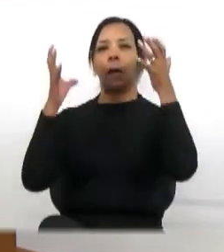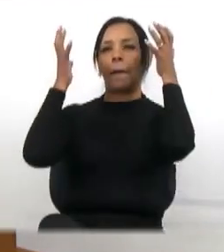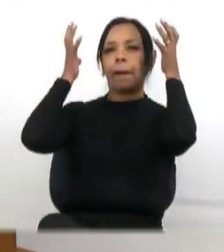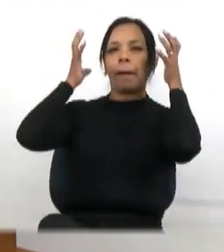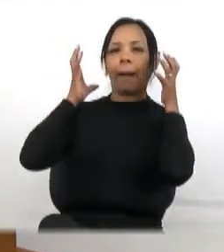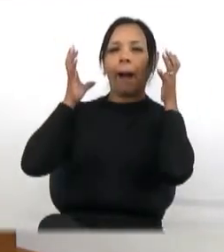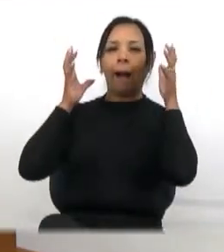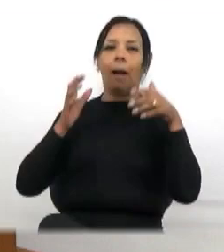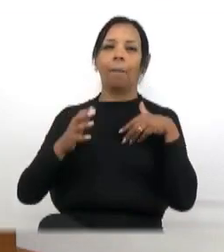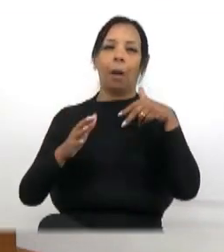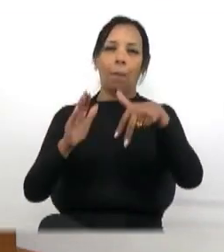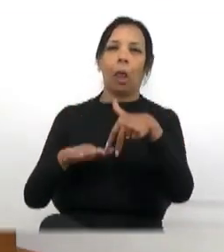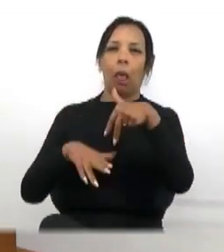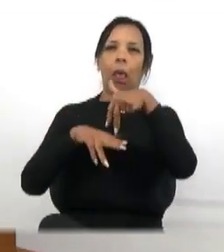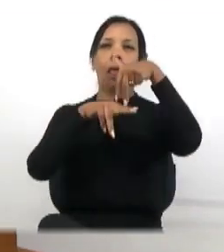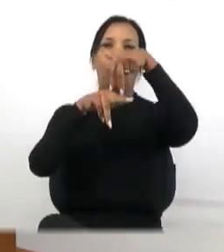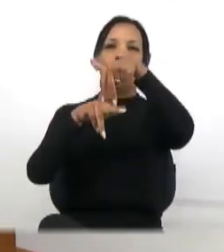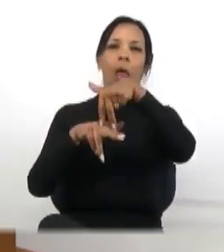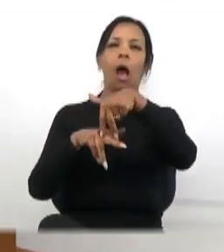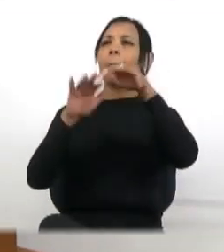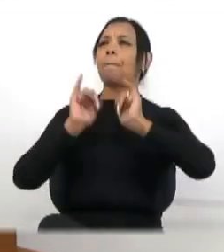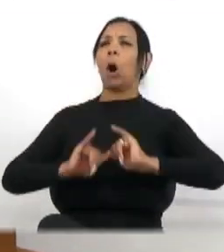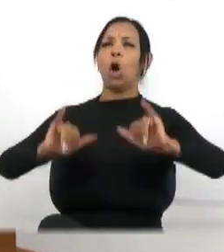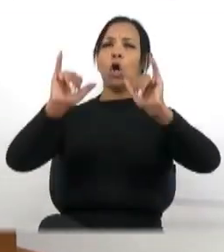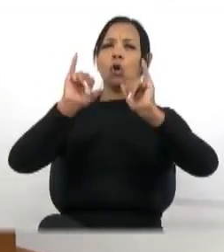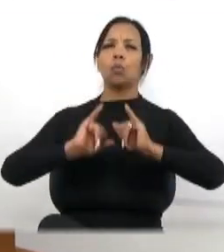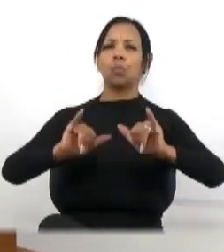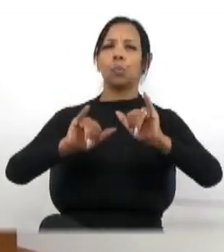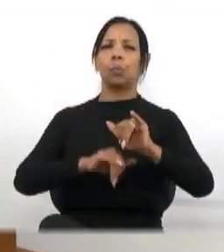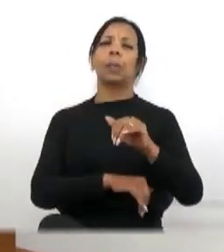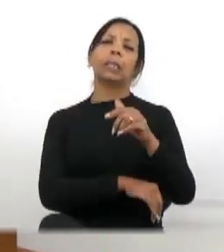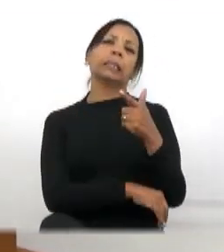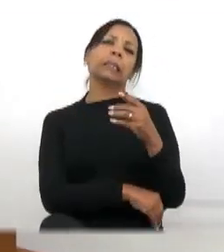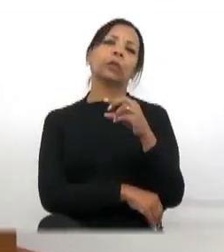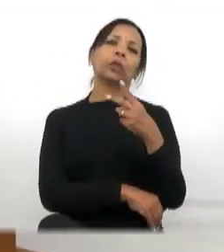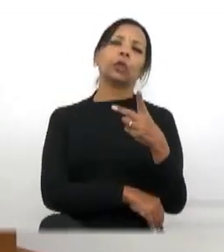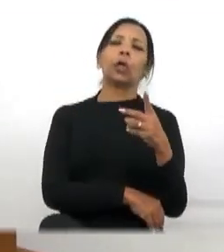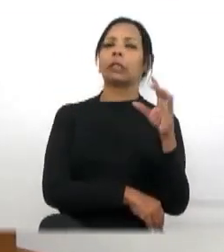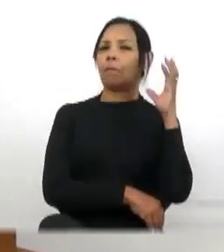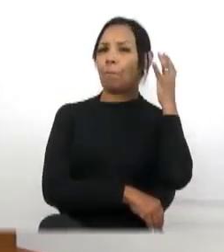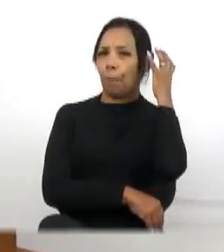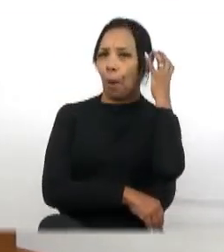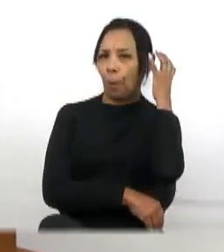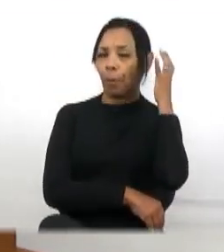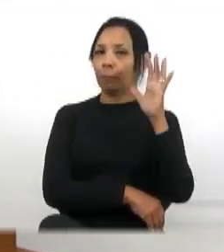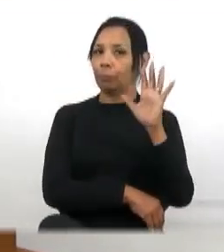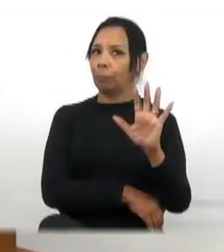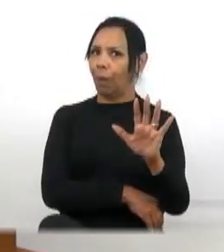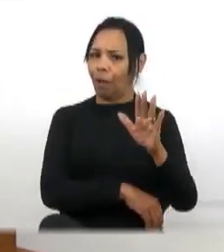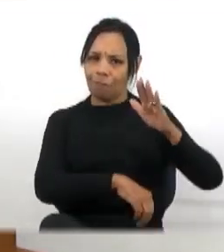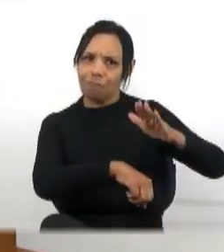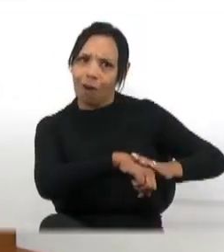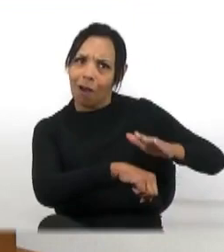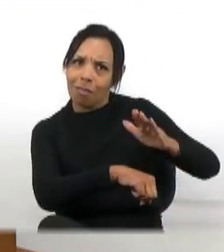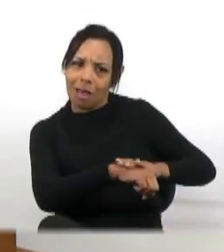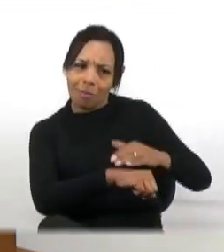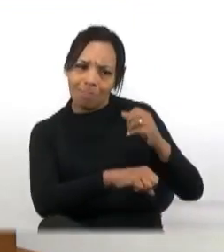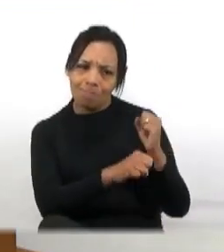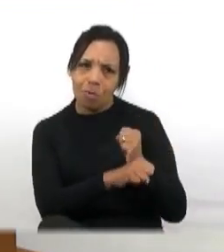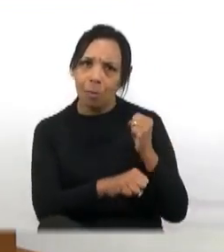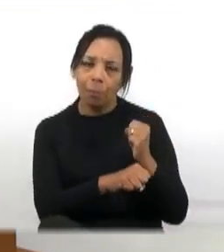máquina, faz aquela propaganda, e 102 FM, aquela coisa. Mas na hora de executar, todo mundo some.